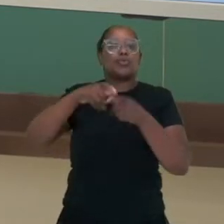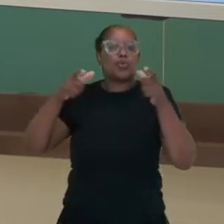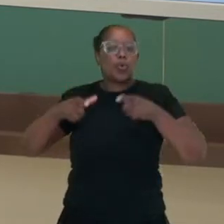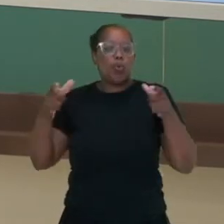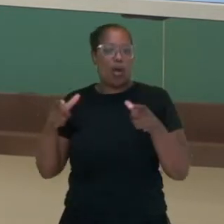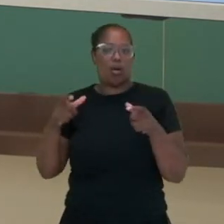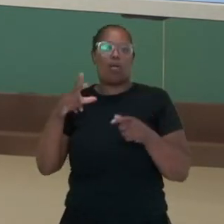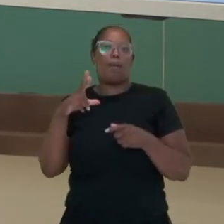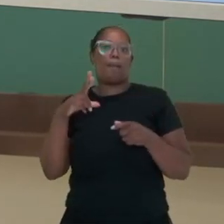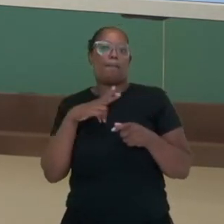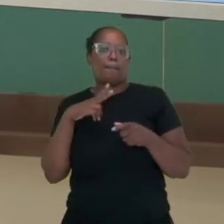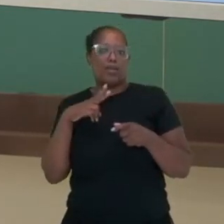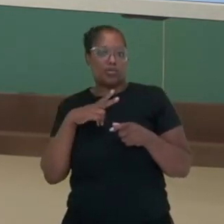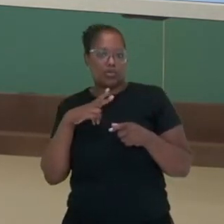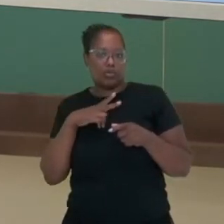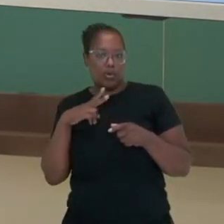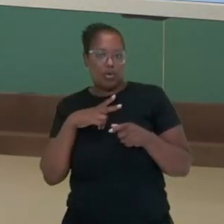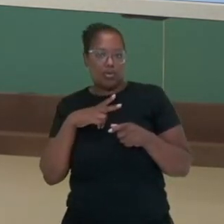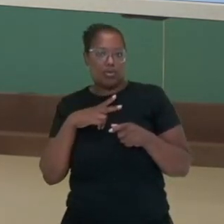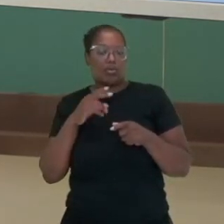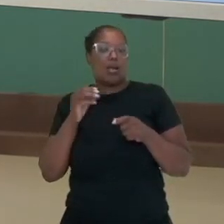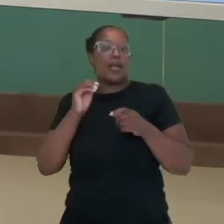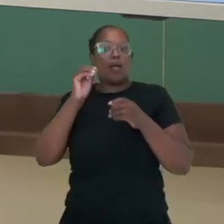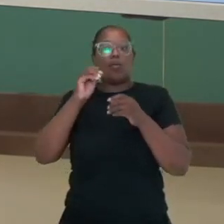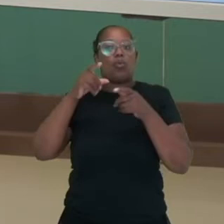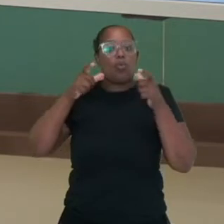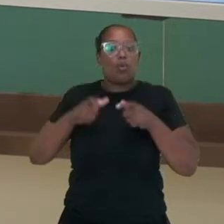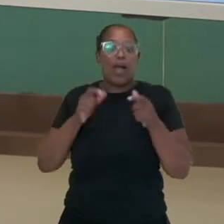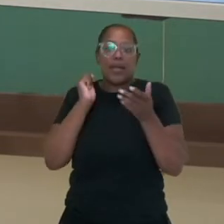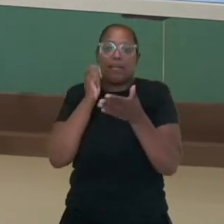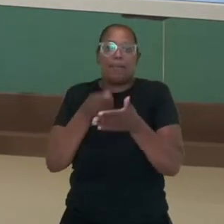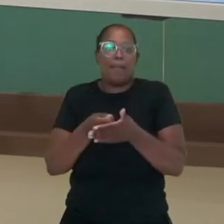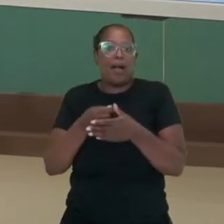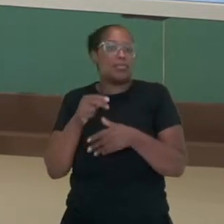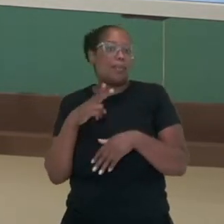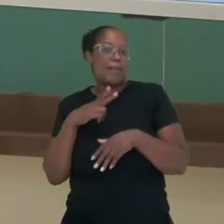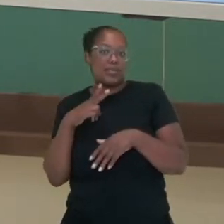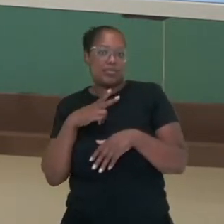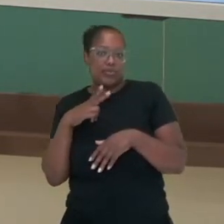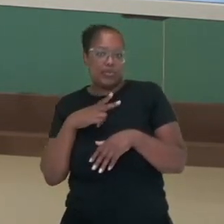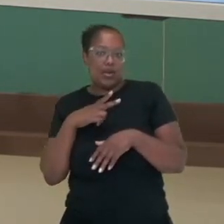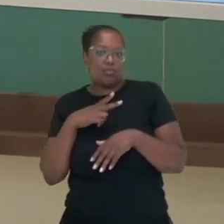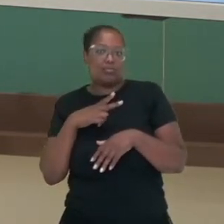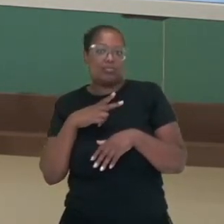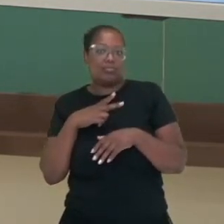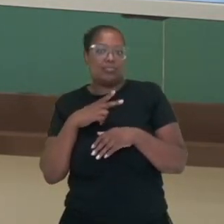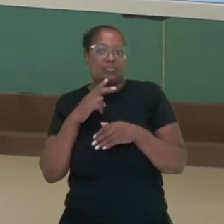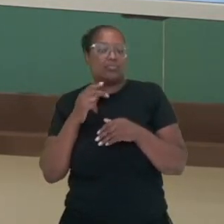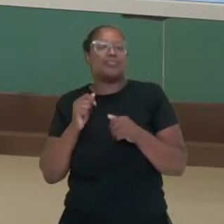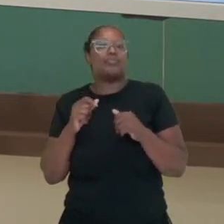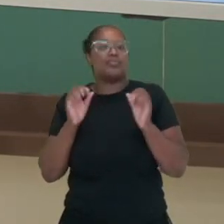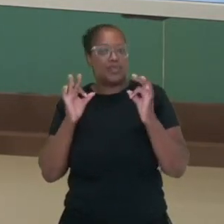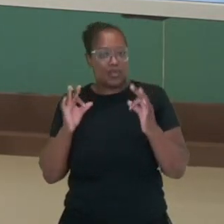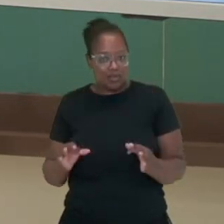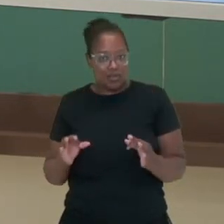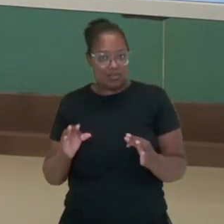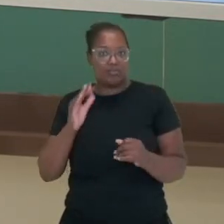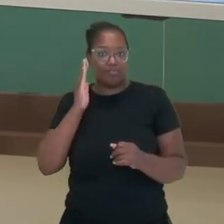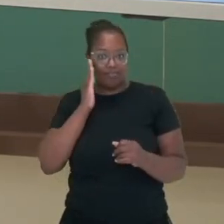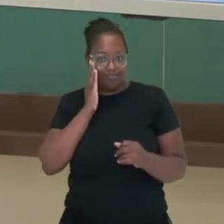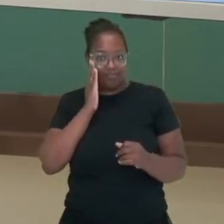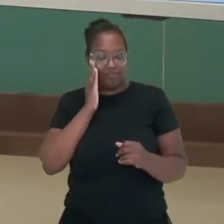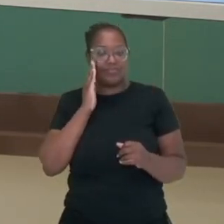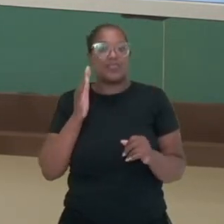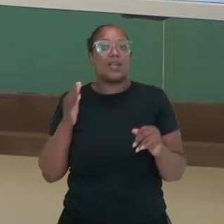aí nós estamos falando de um espaço interno e privado, certo? Entenderam essas características?